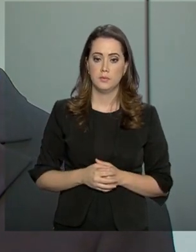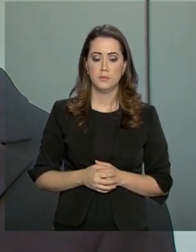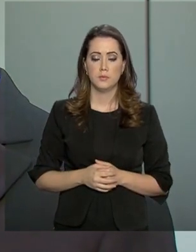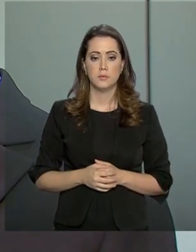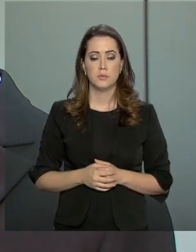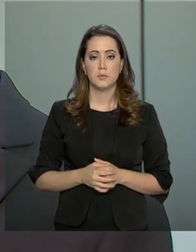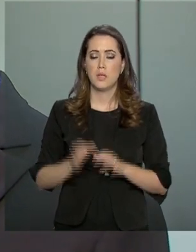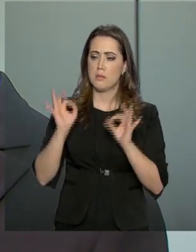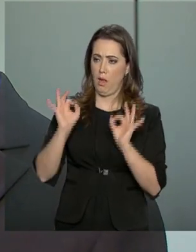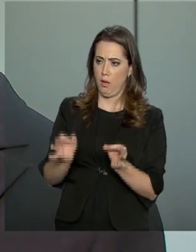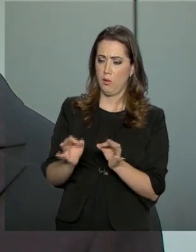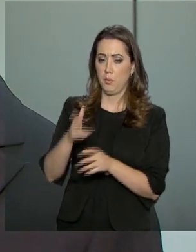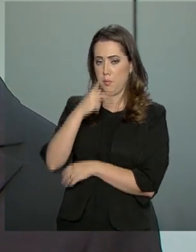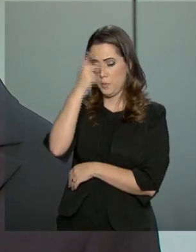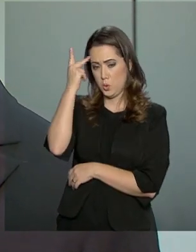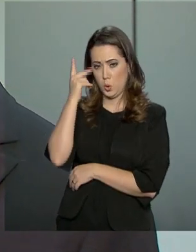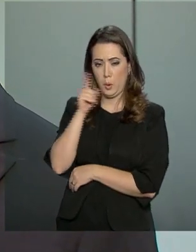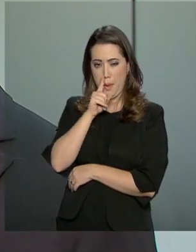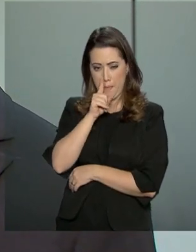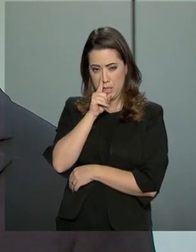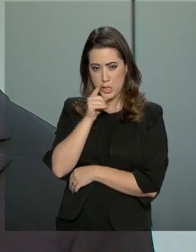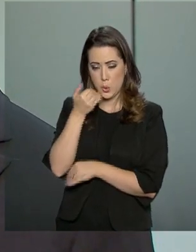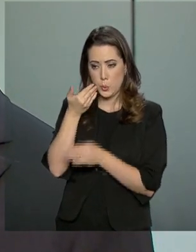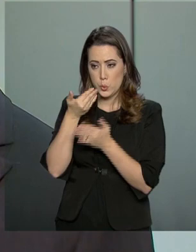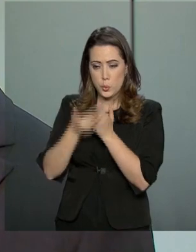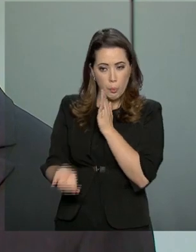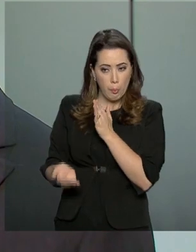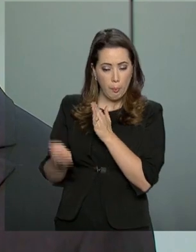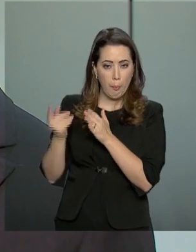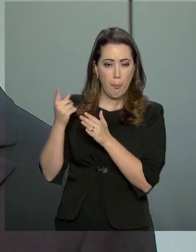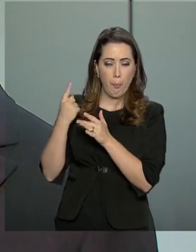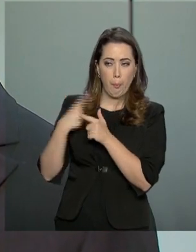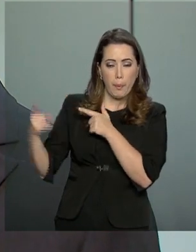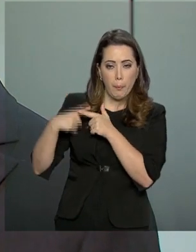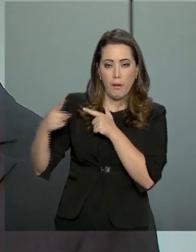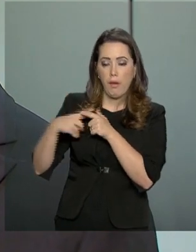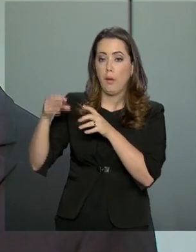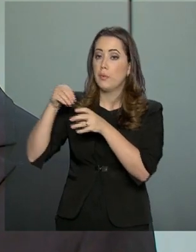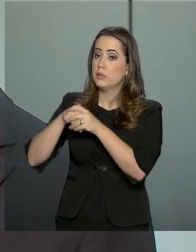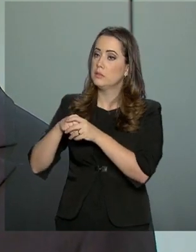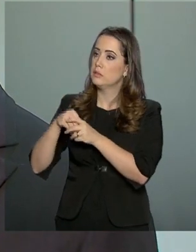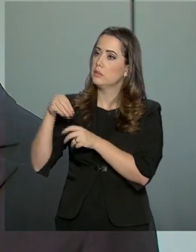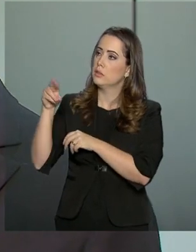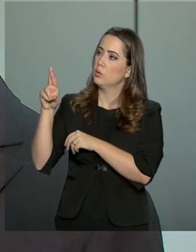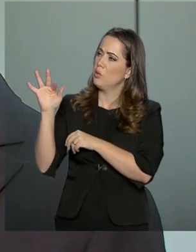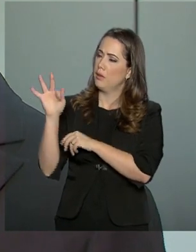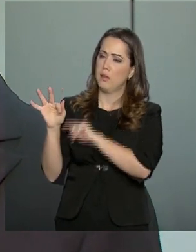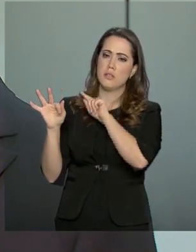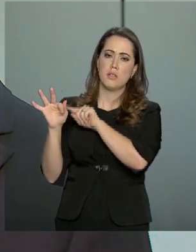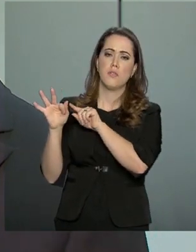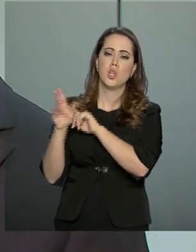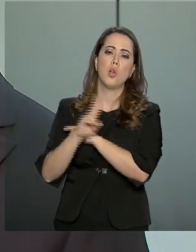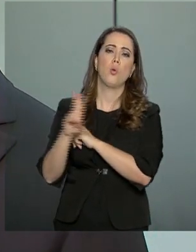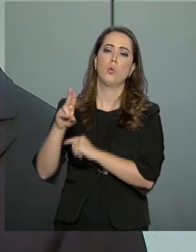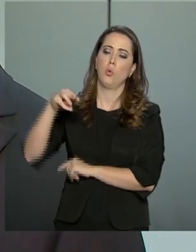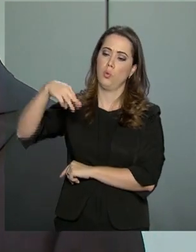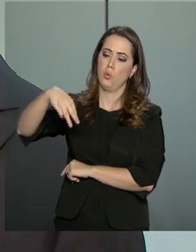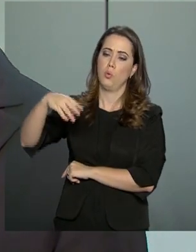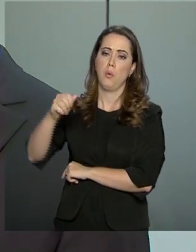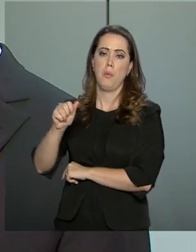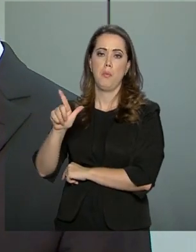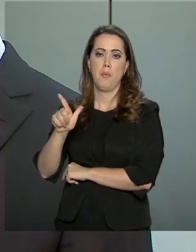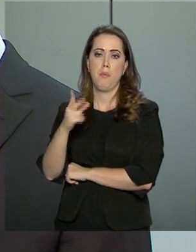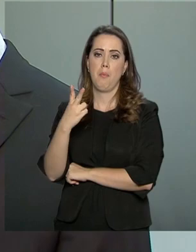E para quem não quer correr o risco de cair na malha fina, a temida malha fina, tem que prestar atenção em